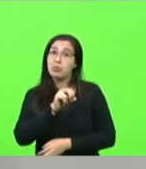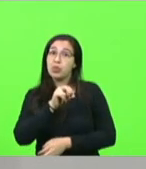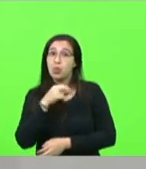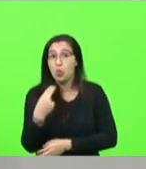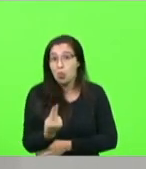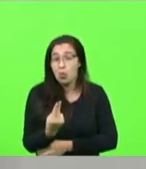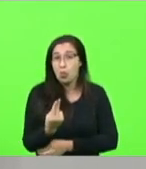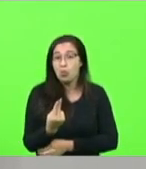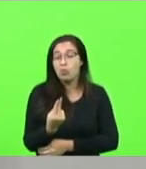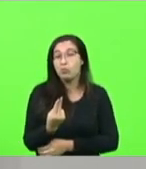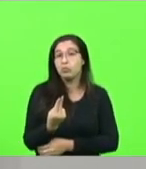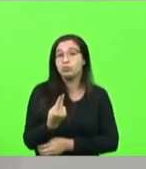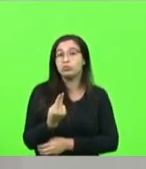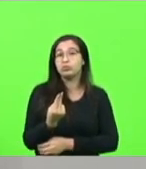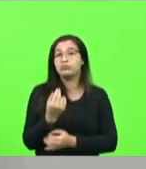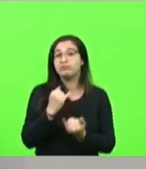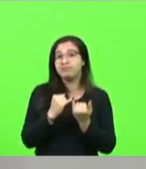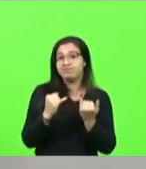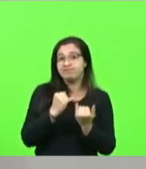identificamos no ano passado